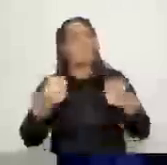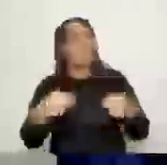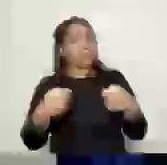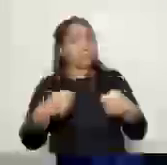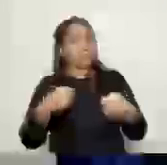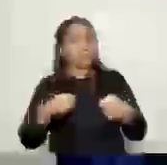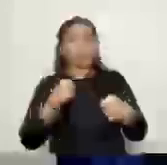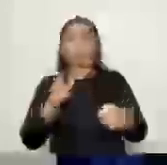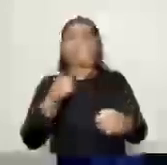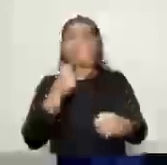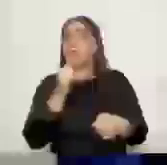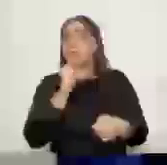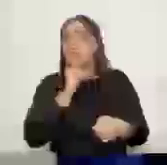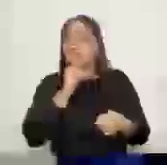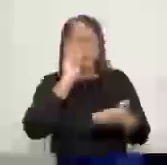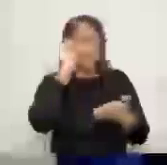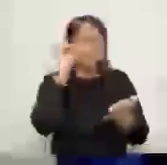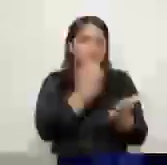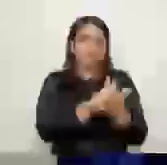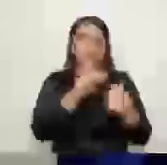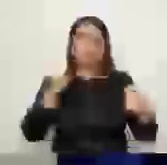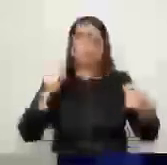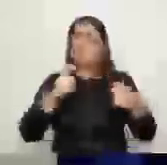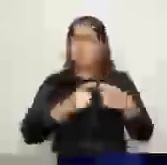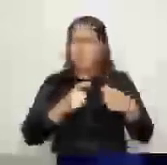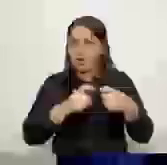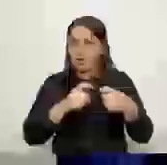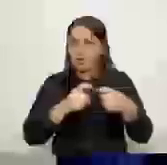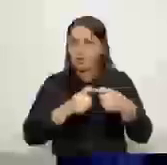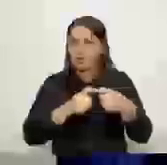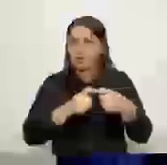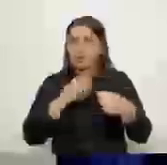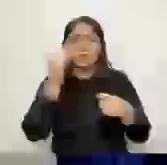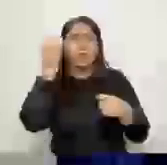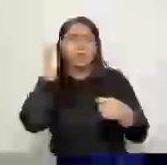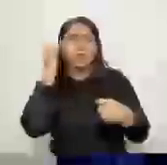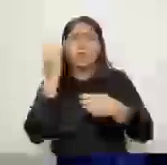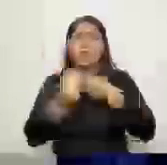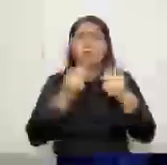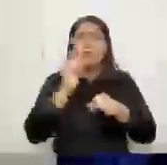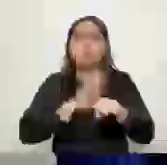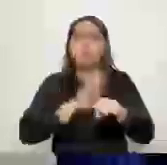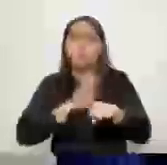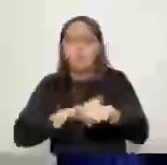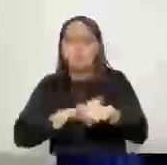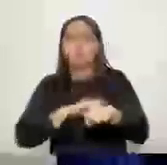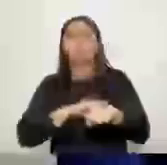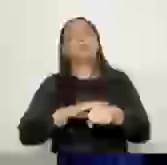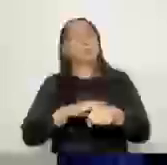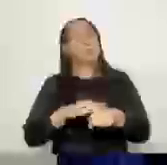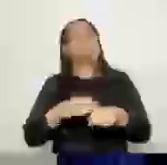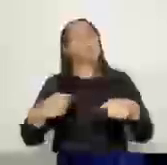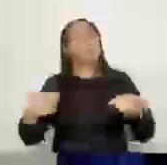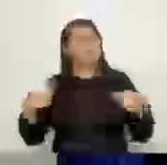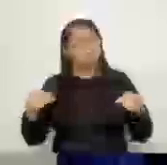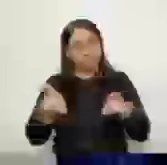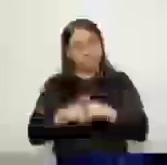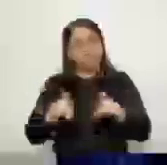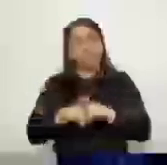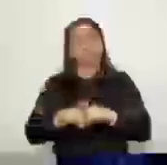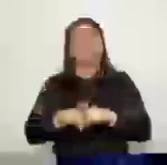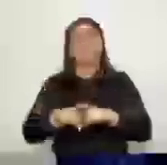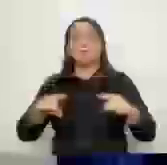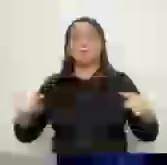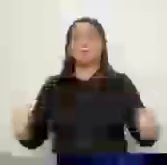grandioso, desafiem-se a si mesmo. O desafio serve para que a gente possa crescer. Não